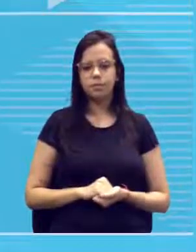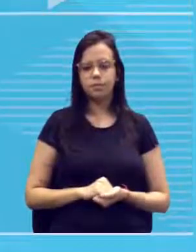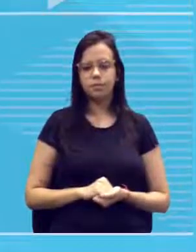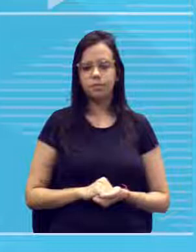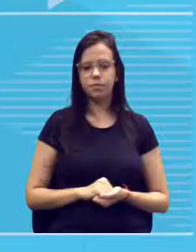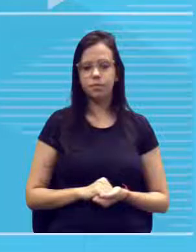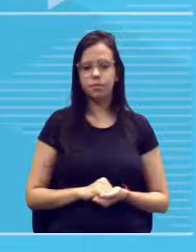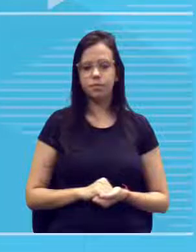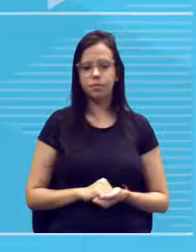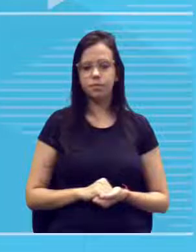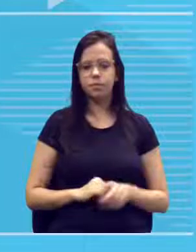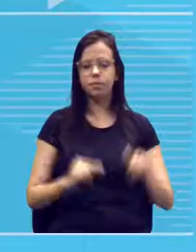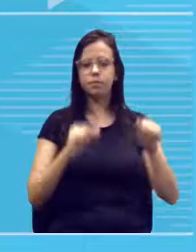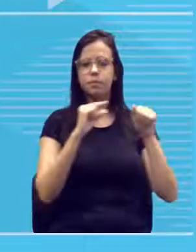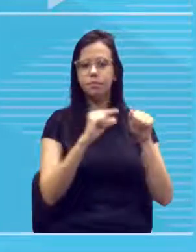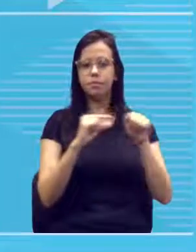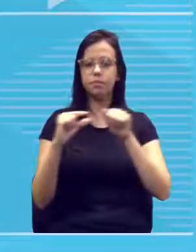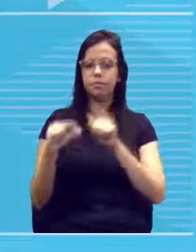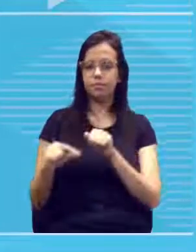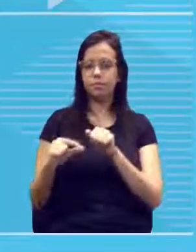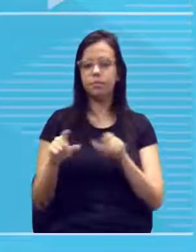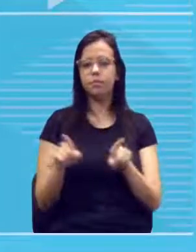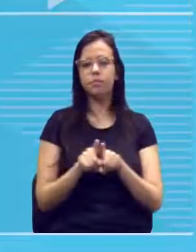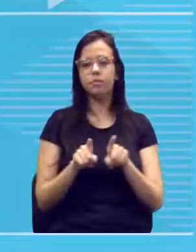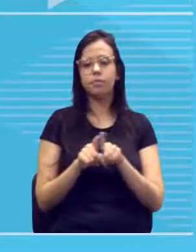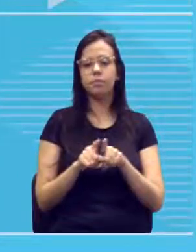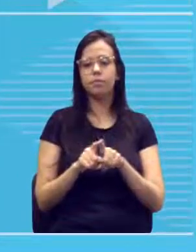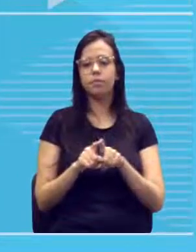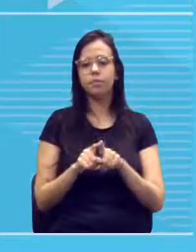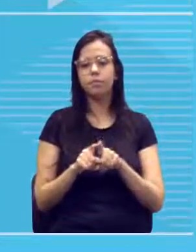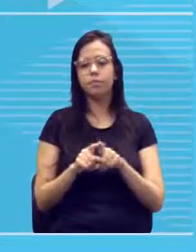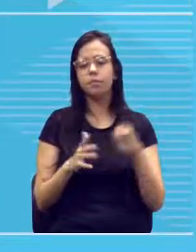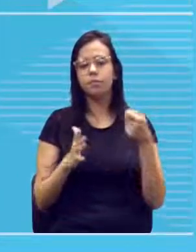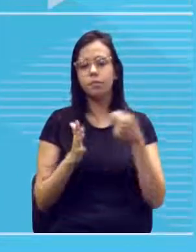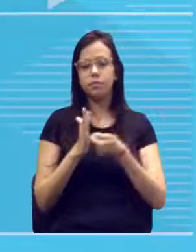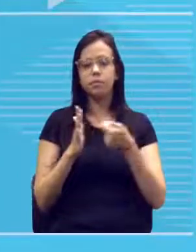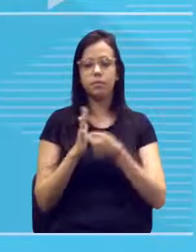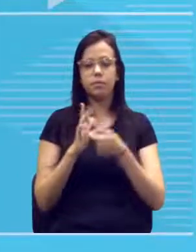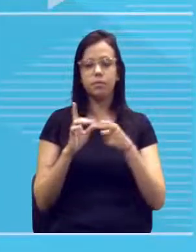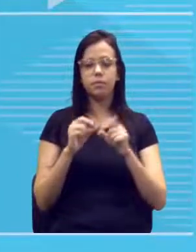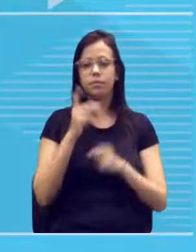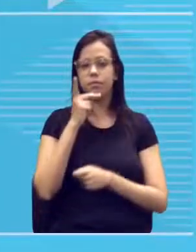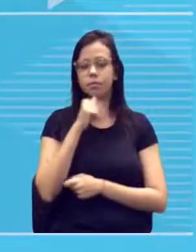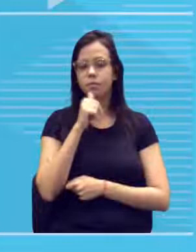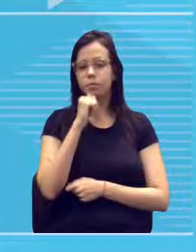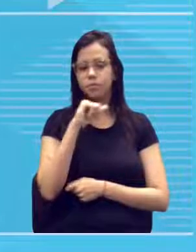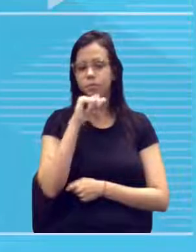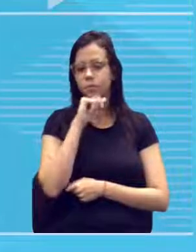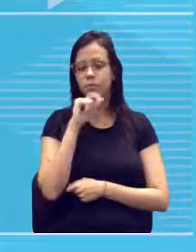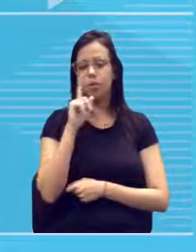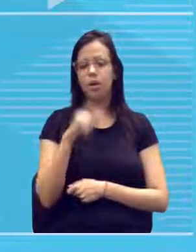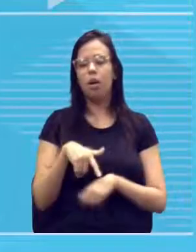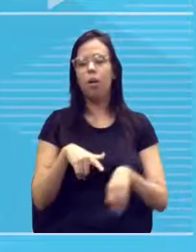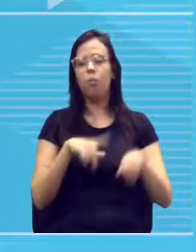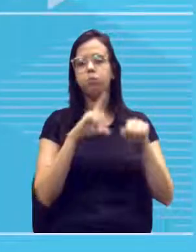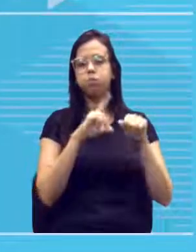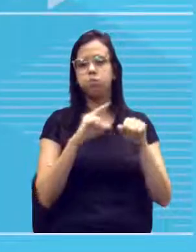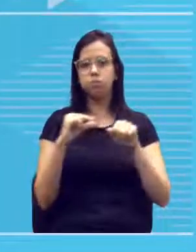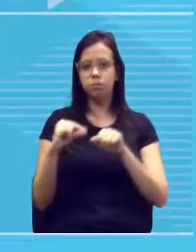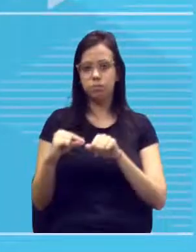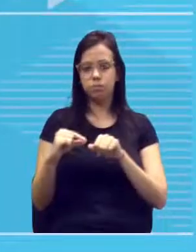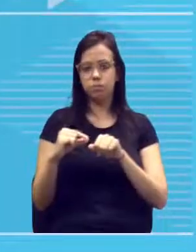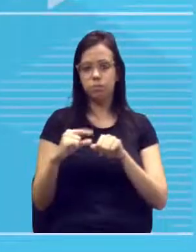azinho, azinho. E obrigatória, obrigatoriamente, os pais têm que ser azão, azinho.